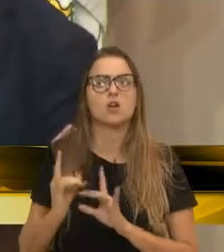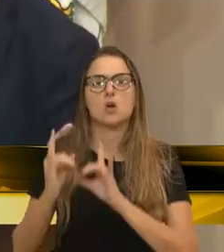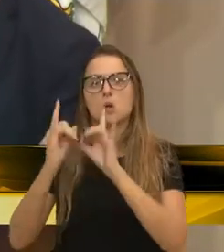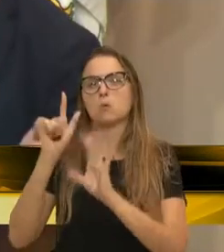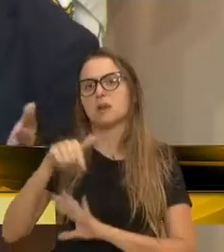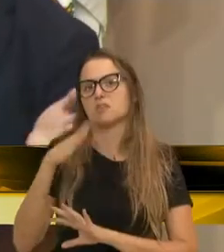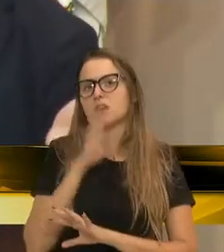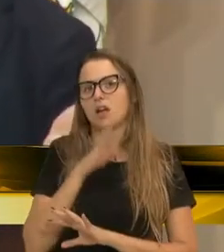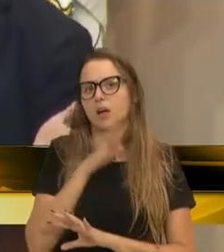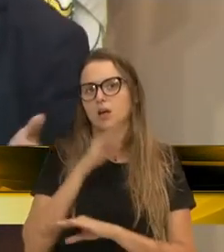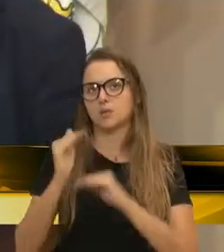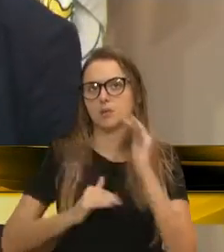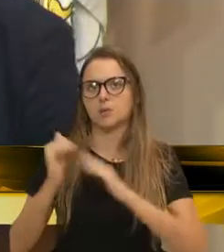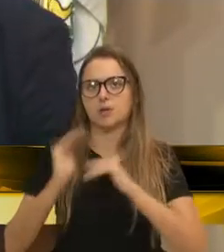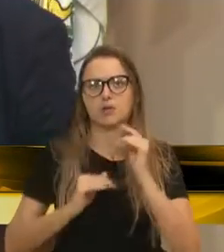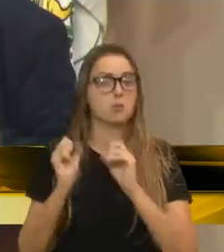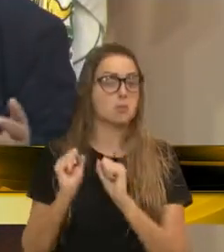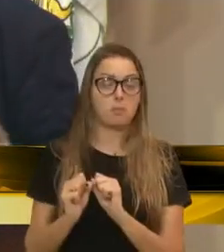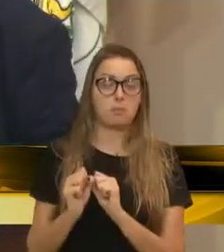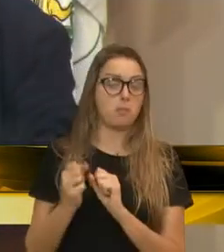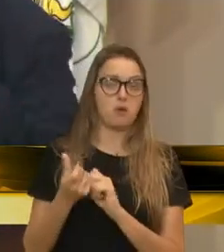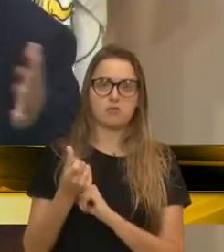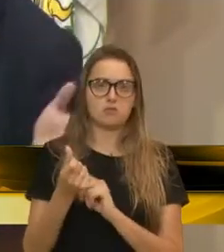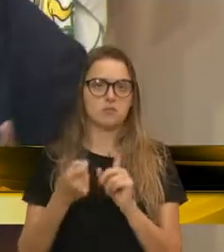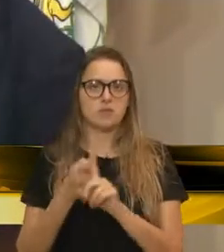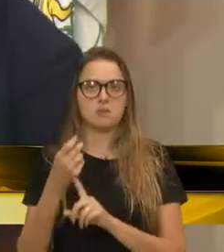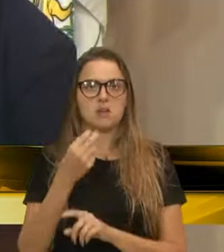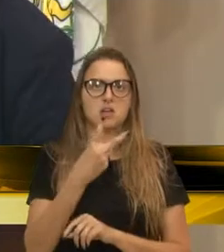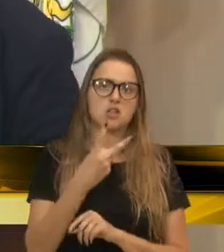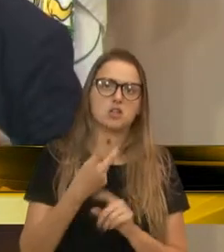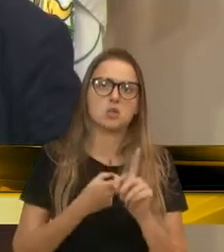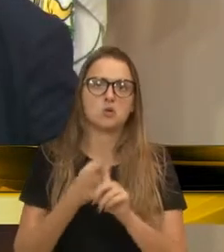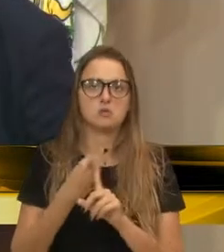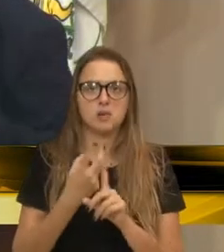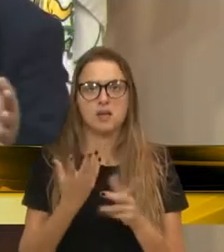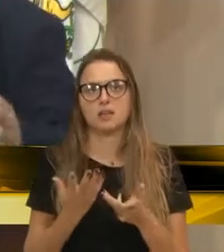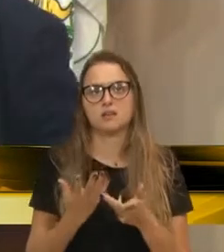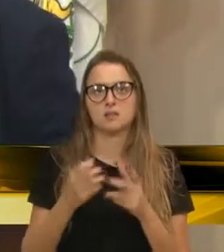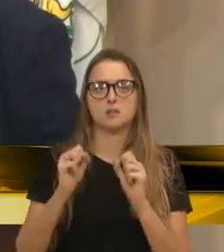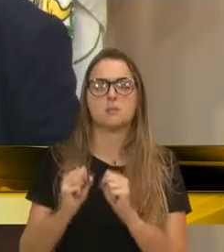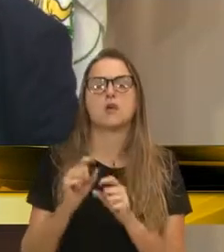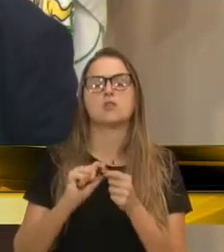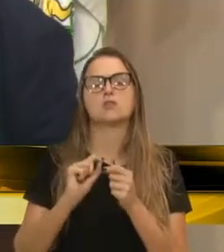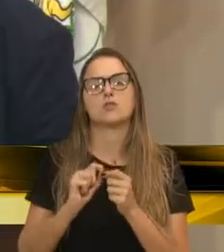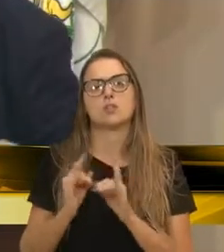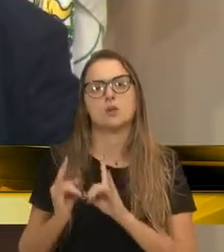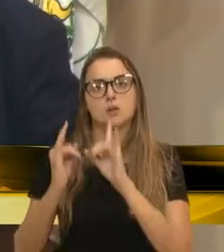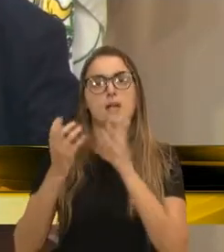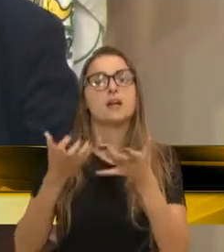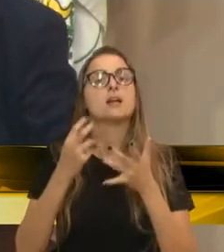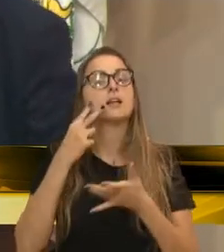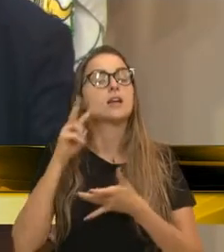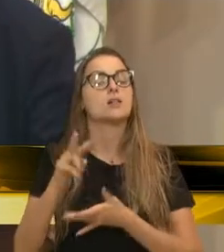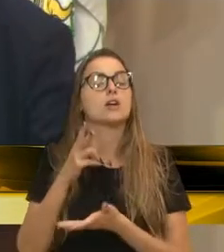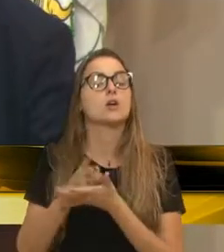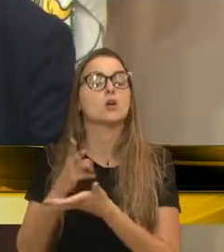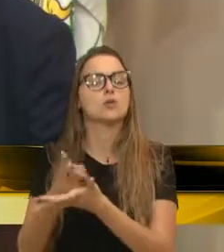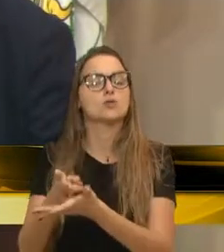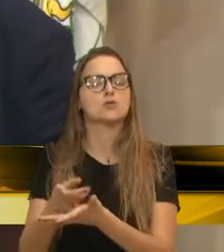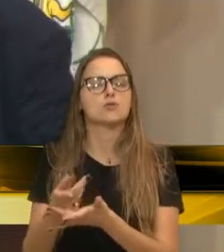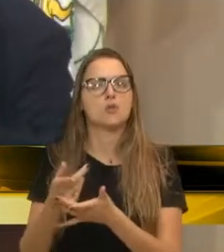fazer, pode fazer, cada dois meses, vamos dizer, muito, dá para fazer. Quero ver manter isso. Bom,